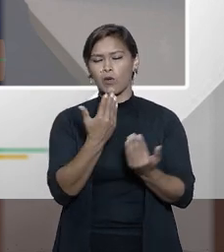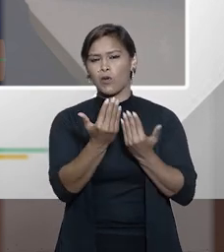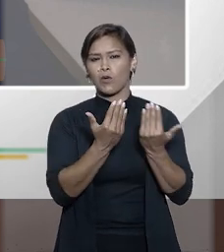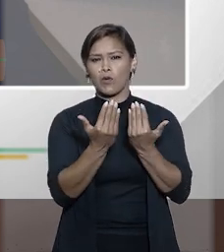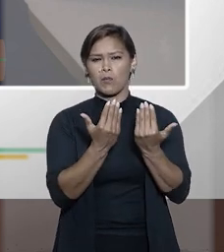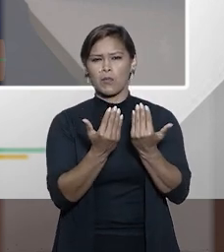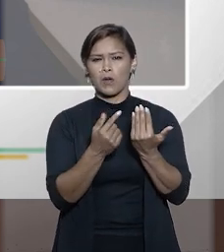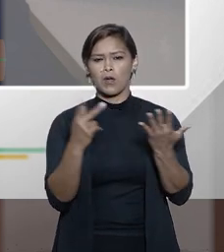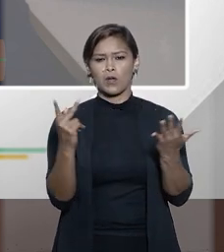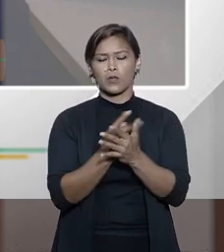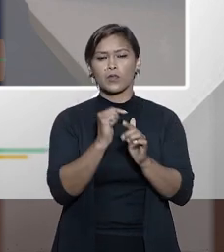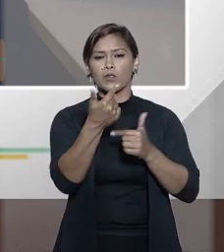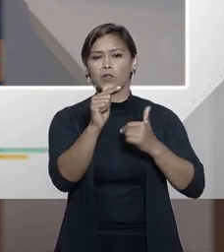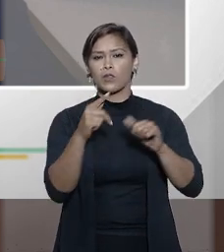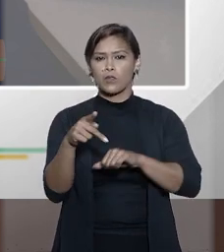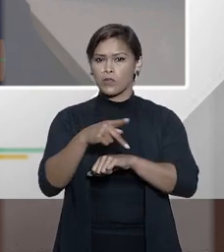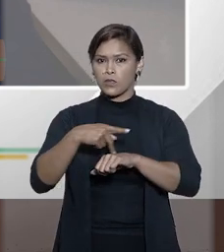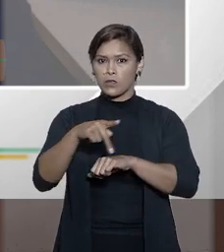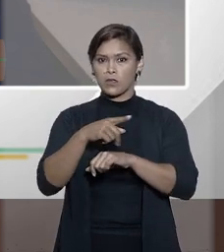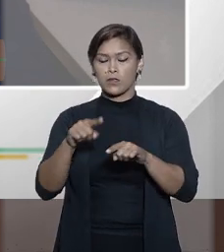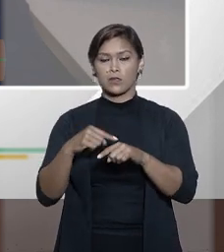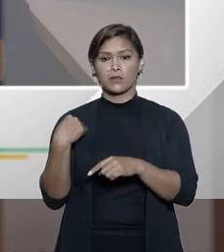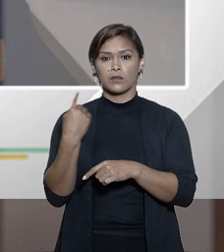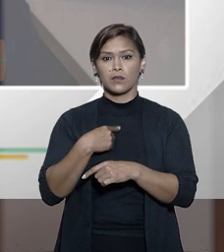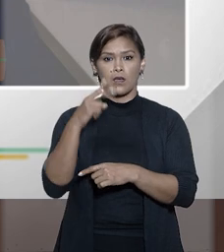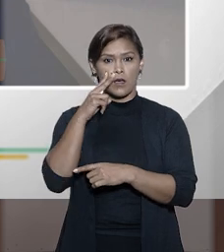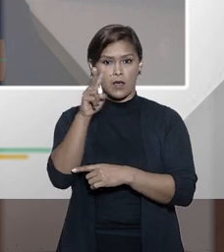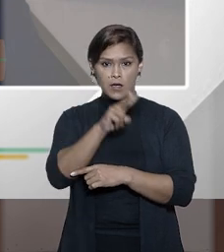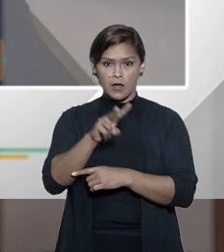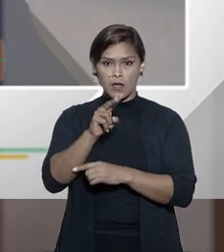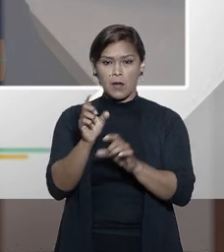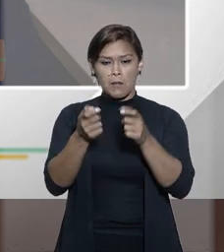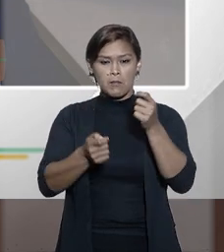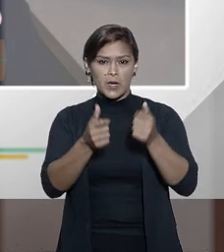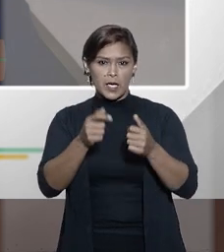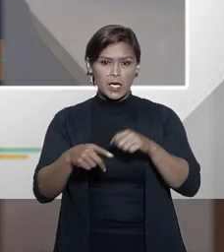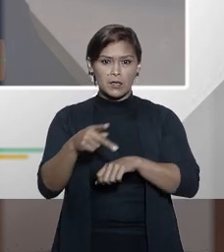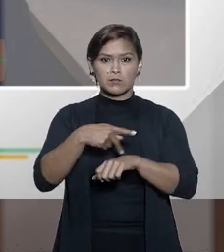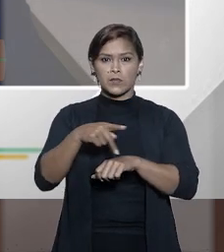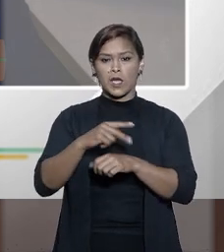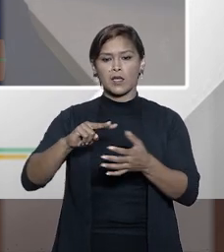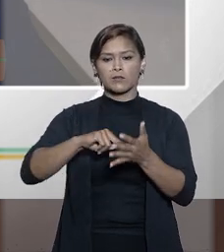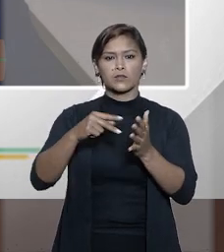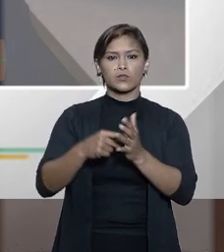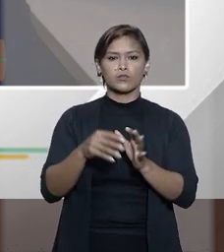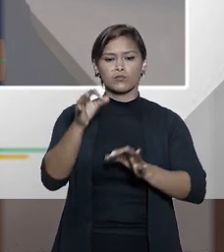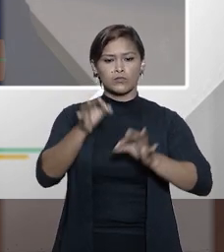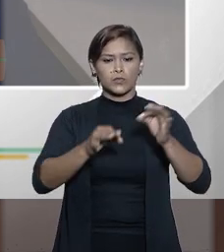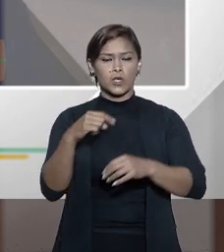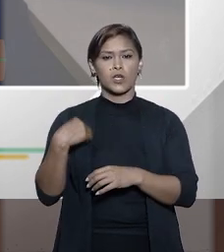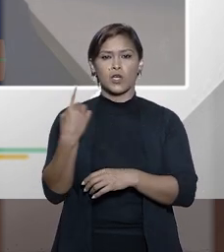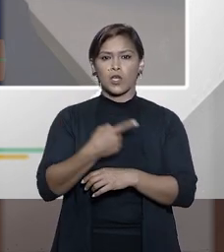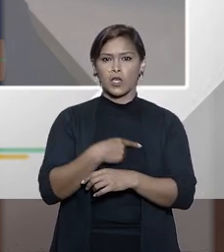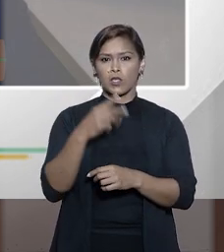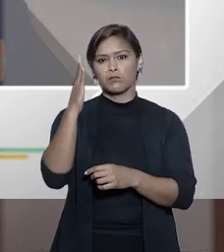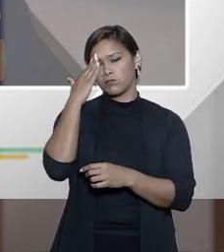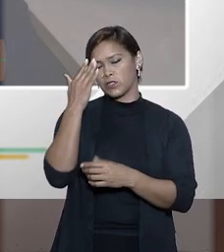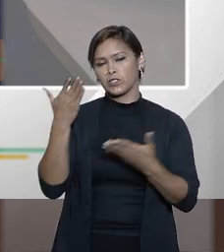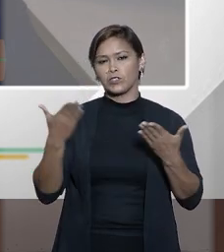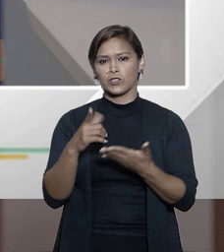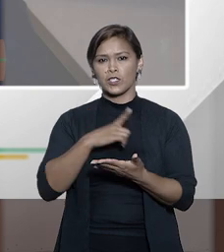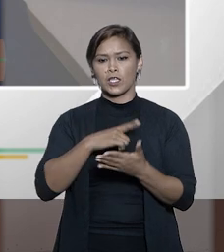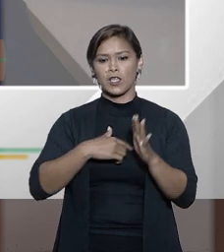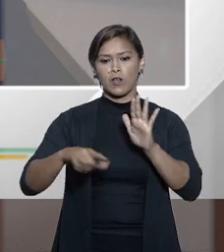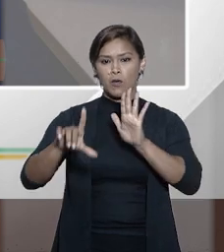compararmos com o que acontece em outros países, nós veremos que pequenos países, de mesma tradição jurídica que nós, como Cabo Verde, já